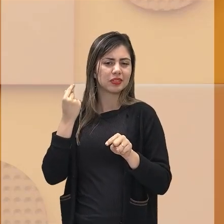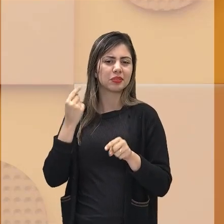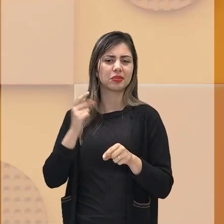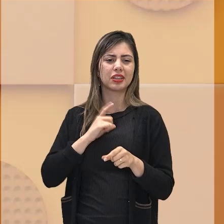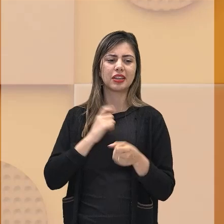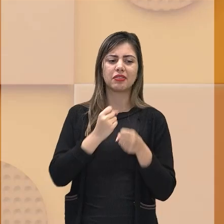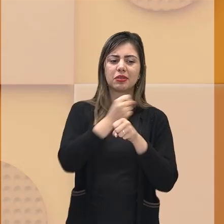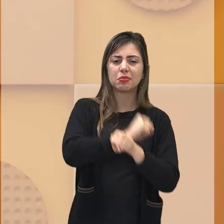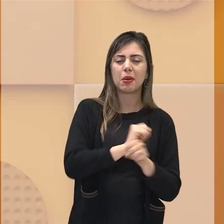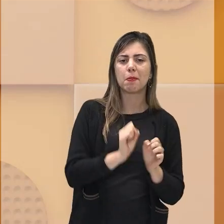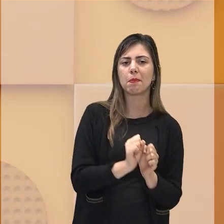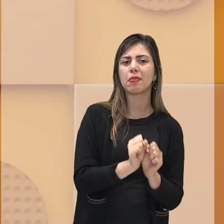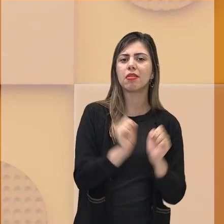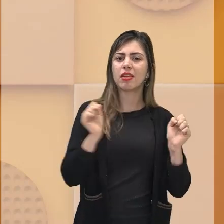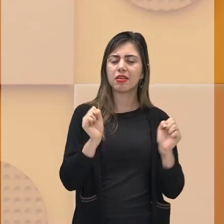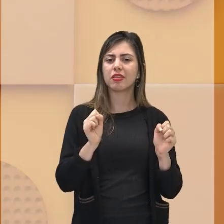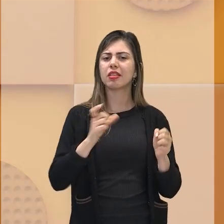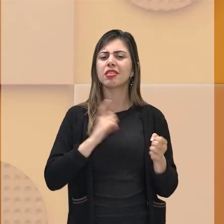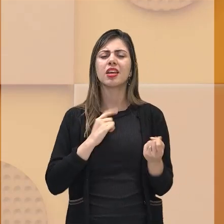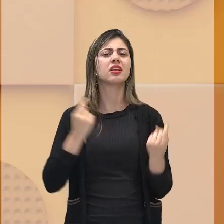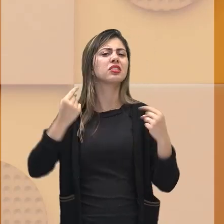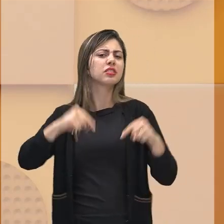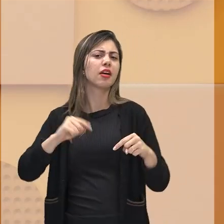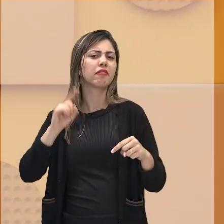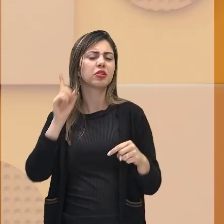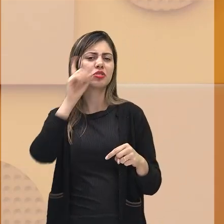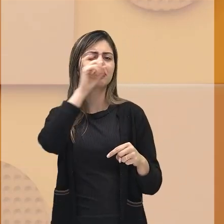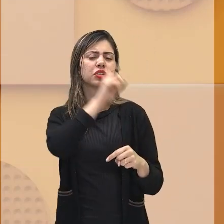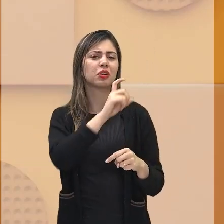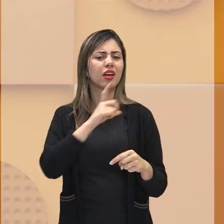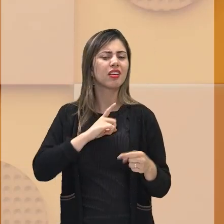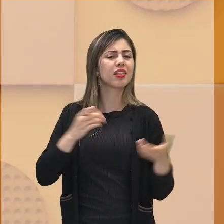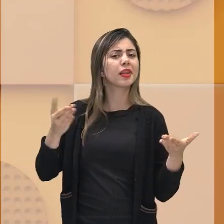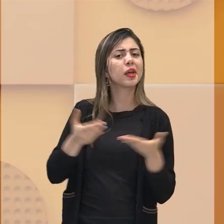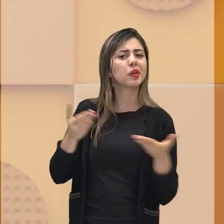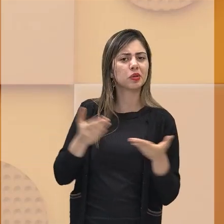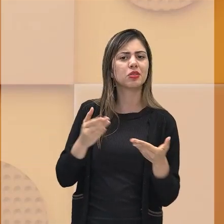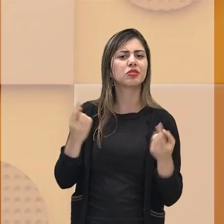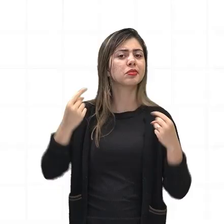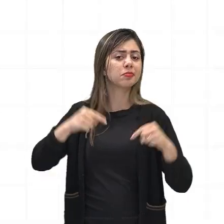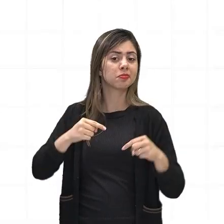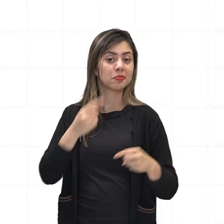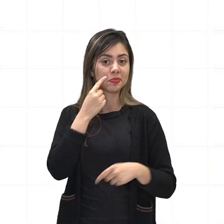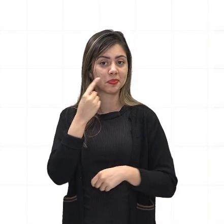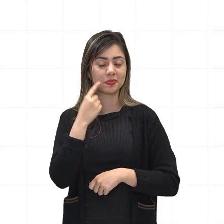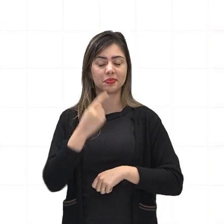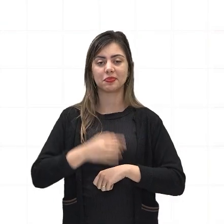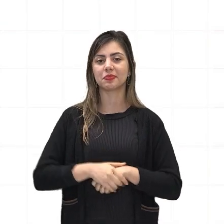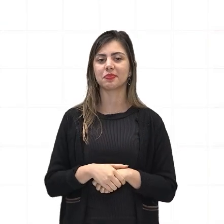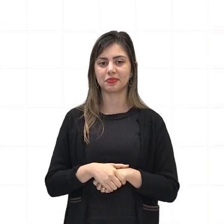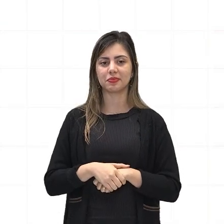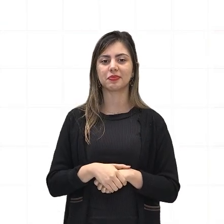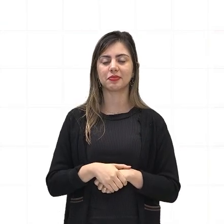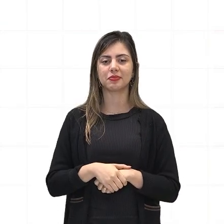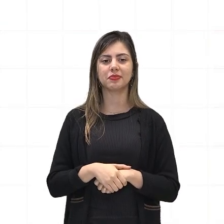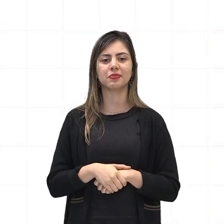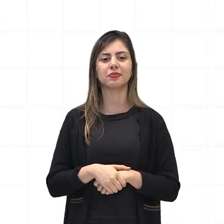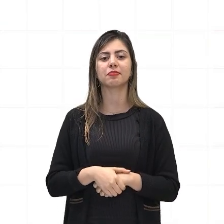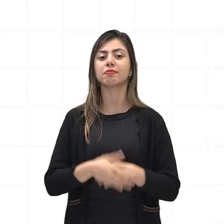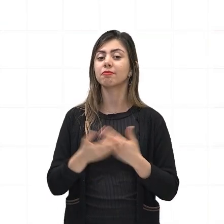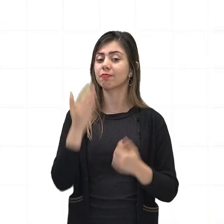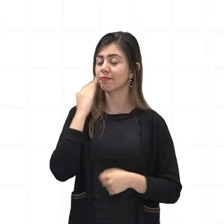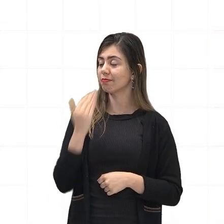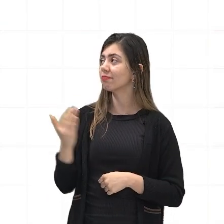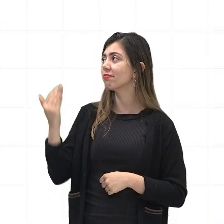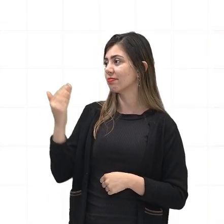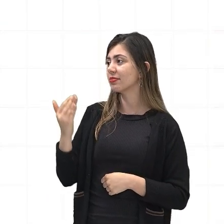quais serão esses grandes desafios que nós temos ainda hoje a enfrentar? Vamos verificar um pouco a respeito disso? Desafios